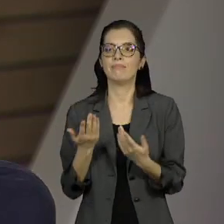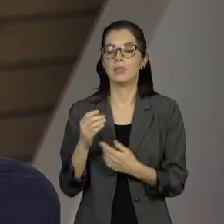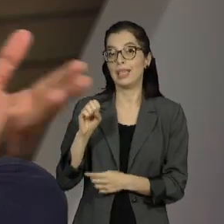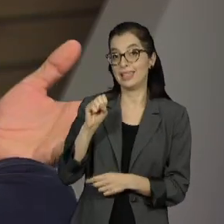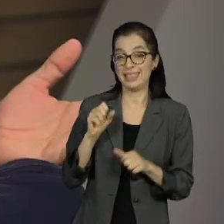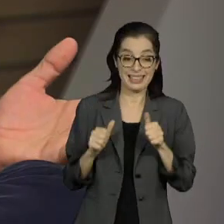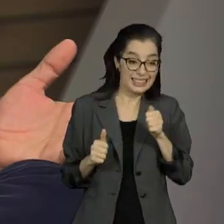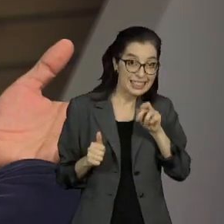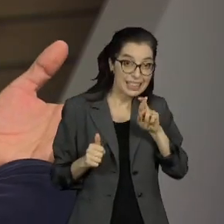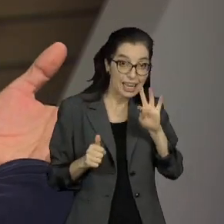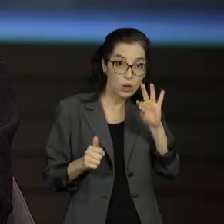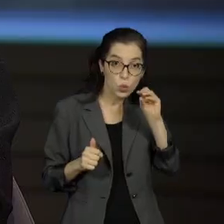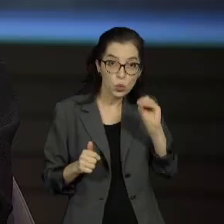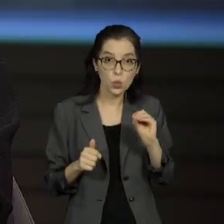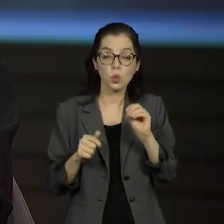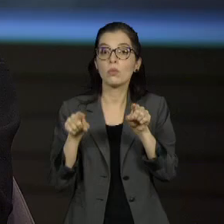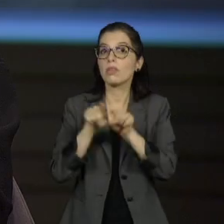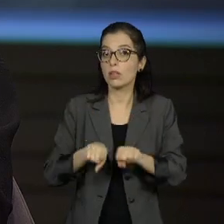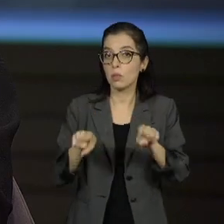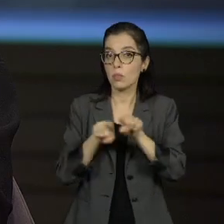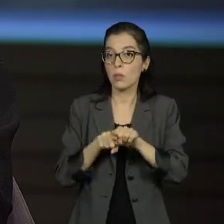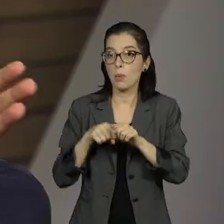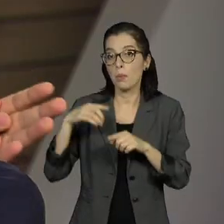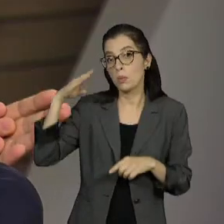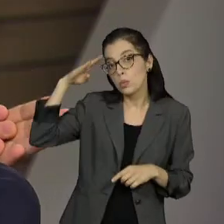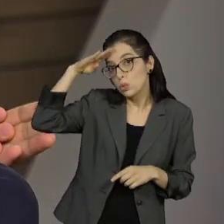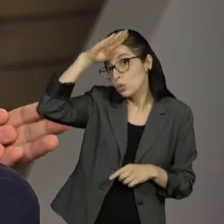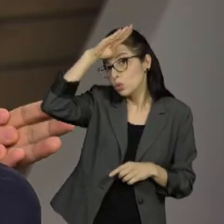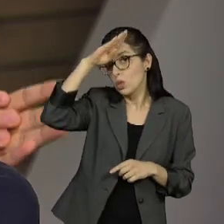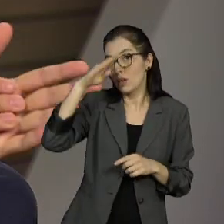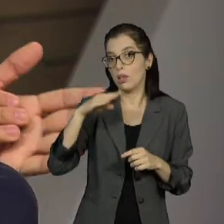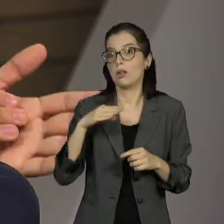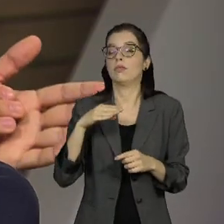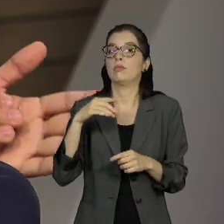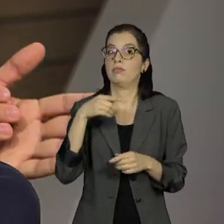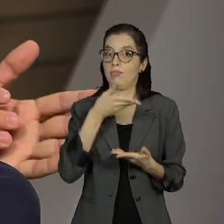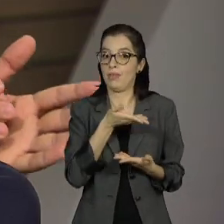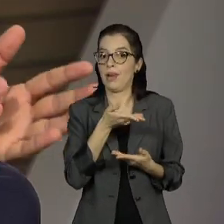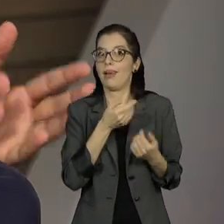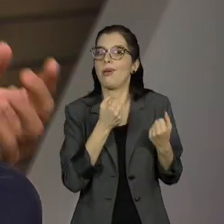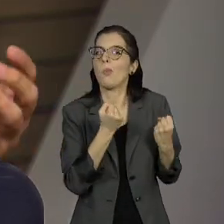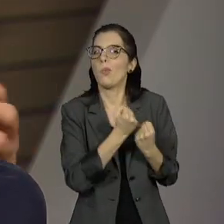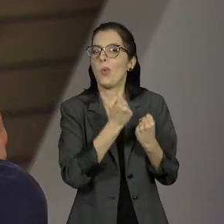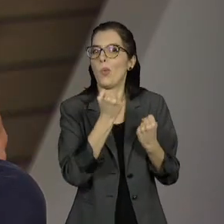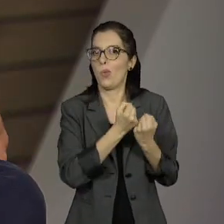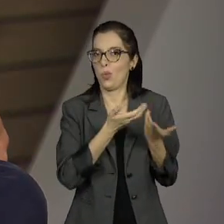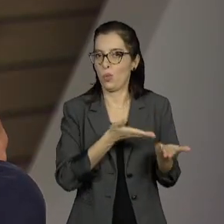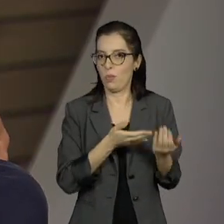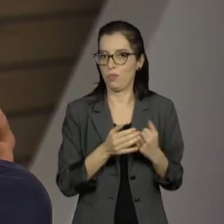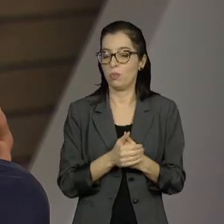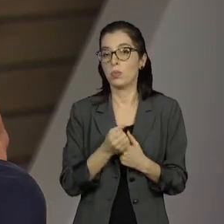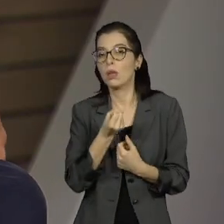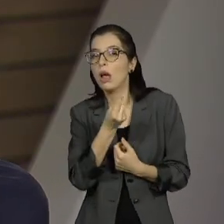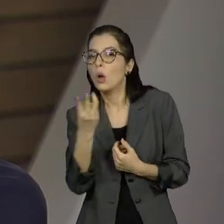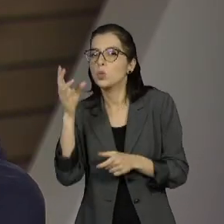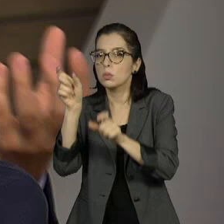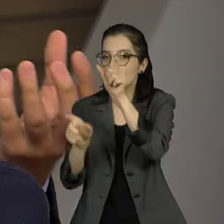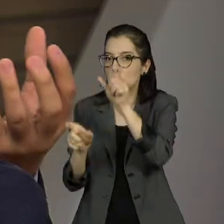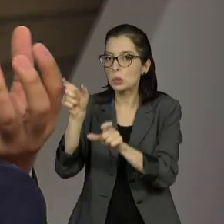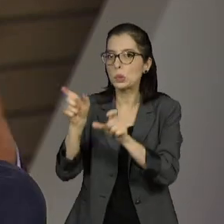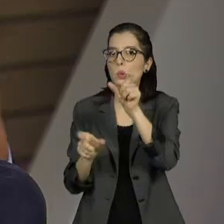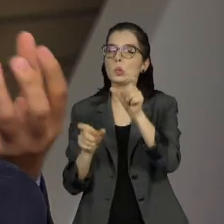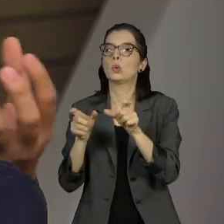tem a questão do bolsonarismo também nessa eleição, né? Se, por um lado, você tem este candidato que é apoiado por alguém que tem um projeto nacional, que o Ciro Gomes,